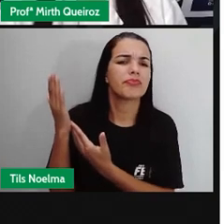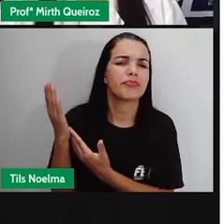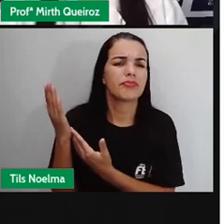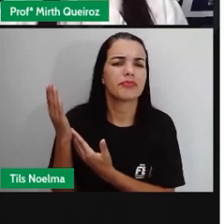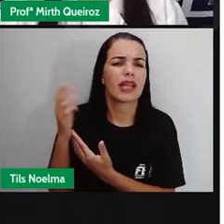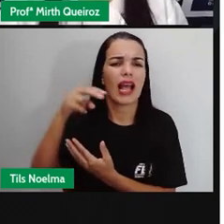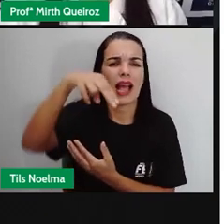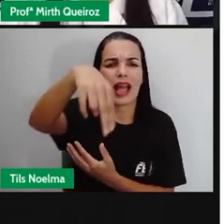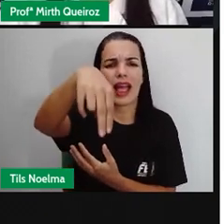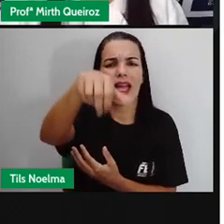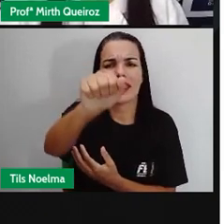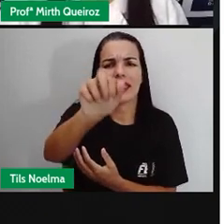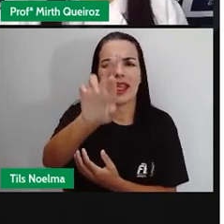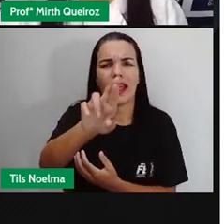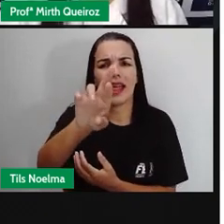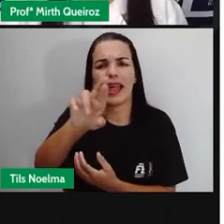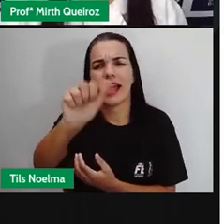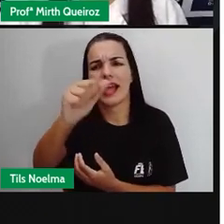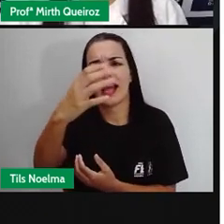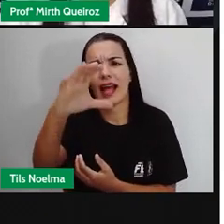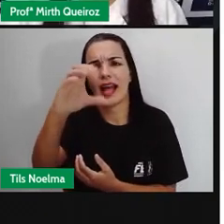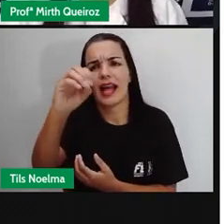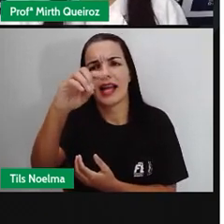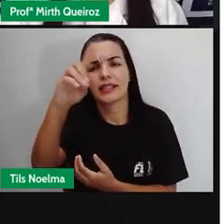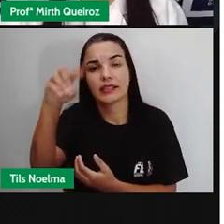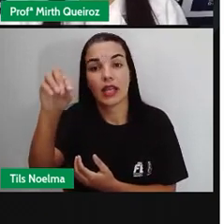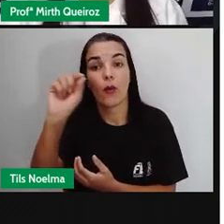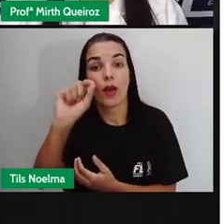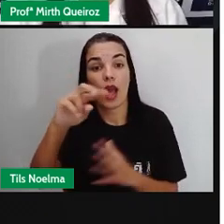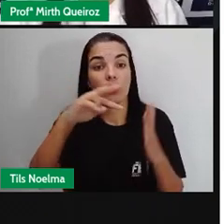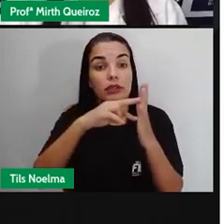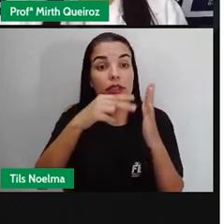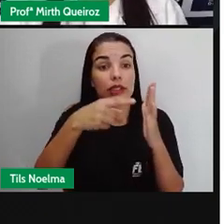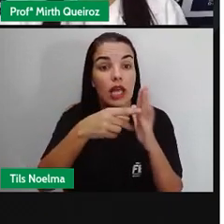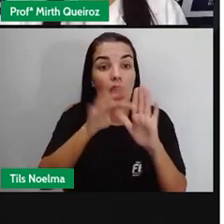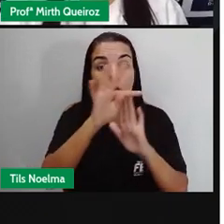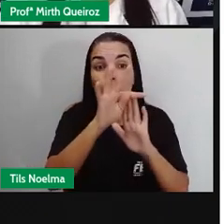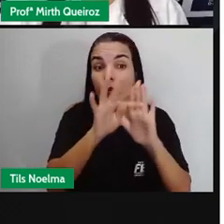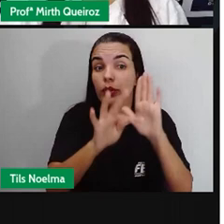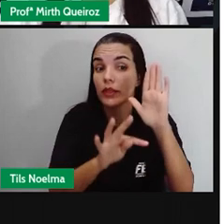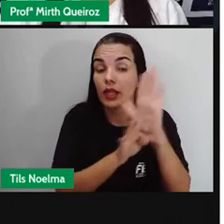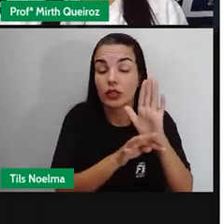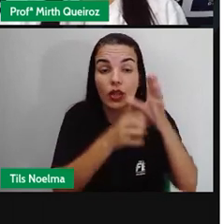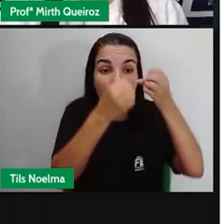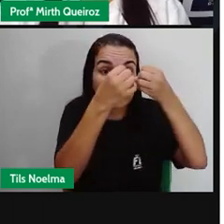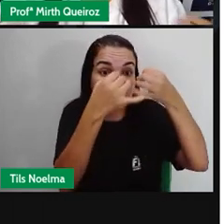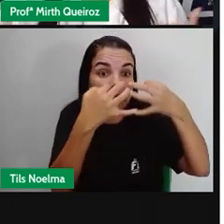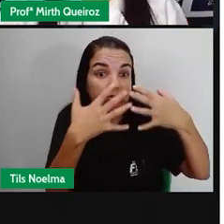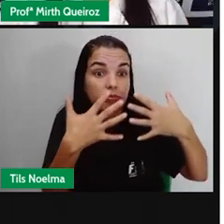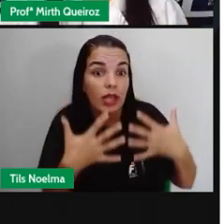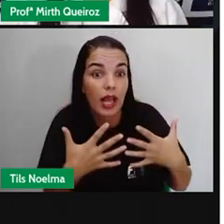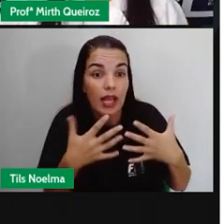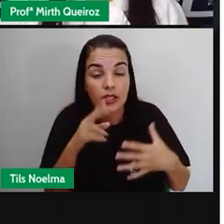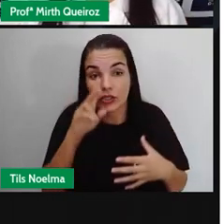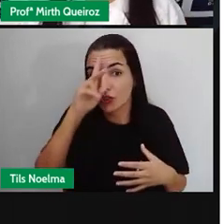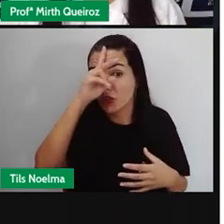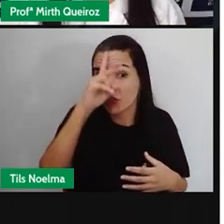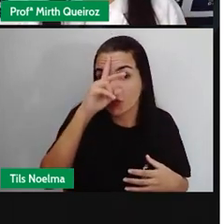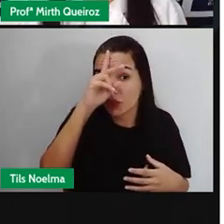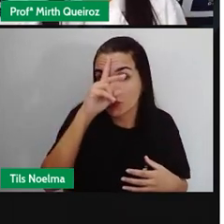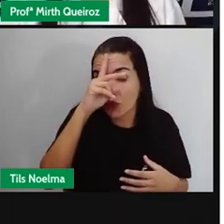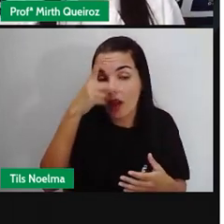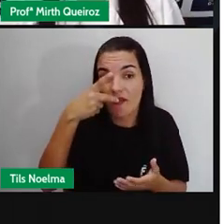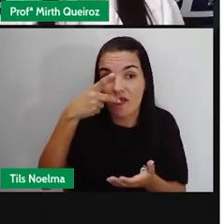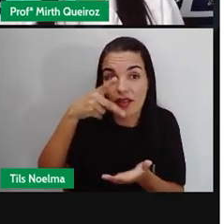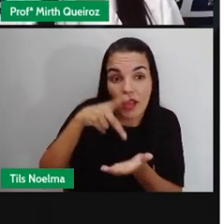É um texto que relata fatos e acontecimentos reais ou fictícios. Eu contei uma história que é